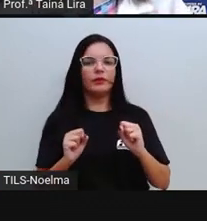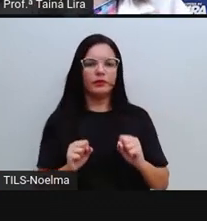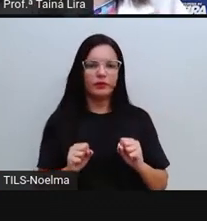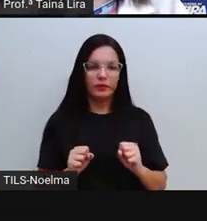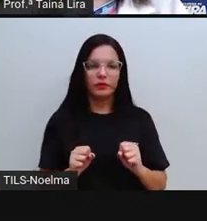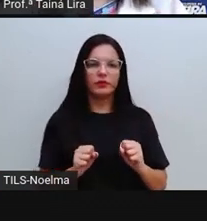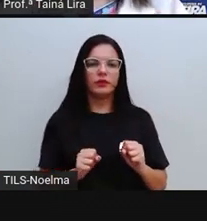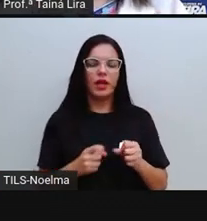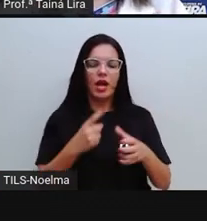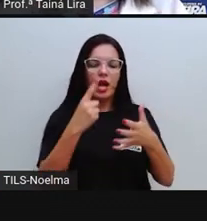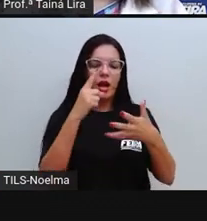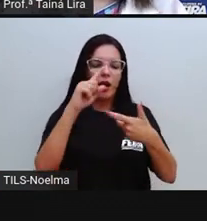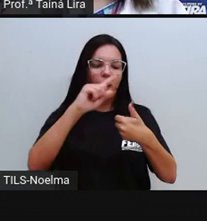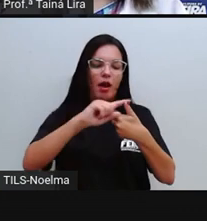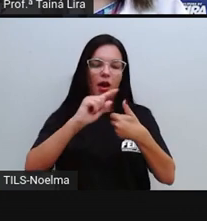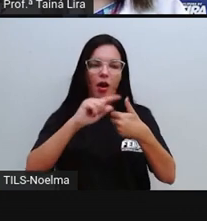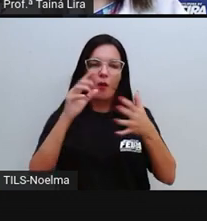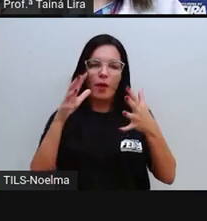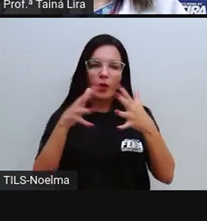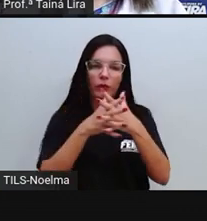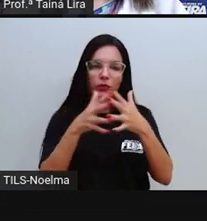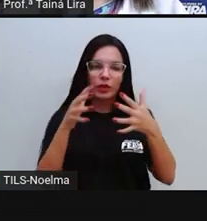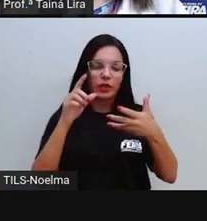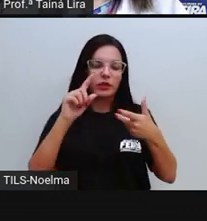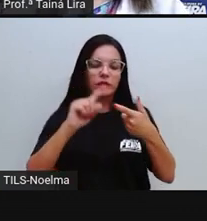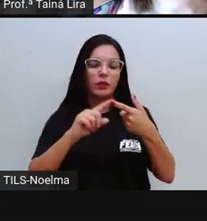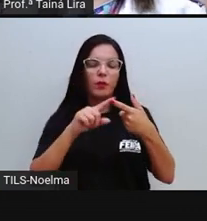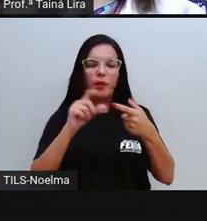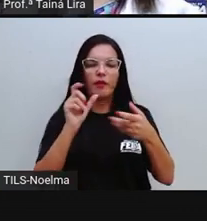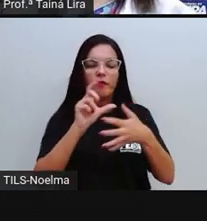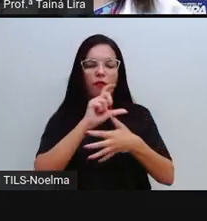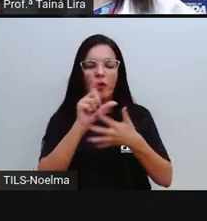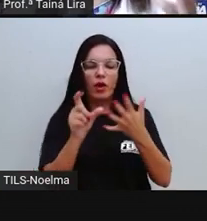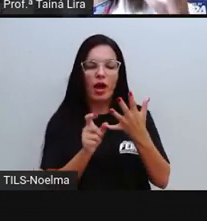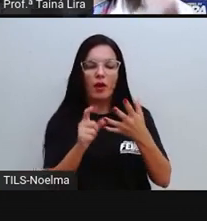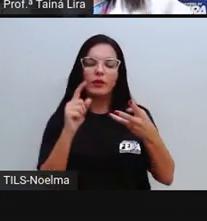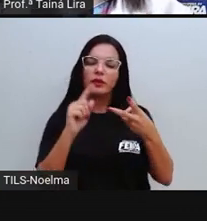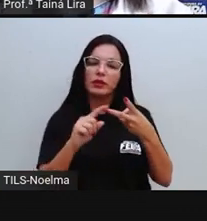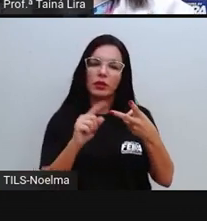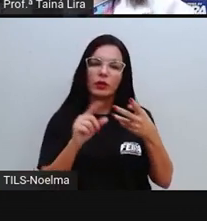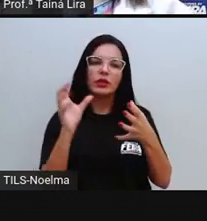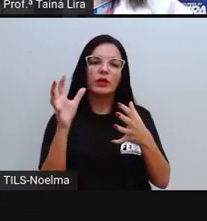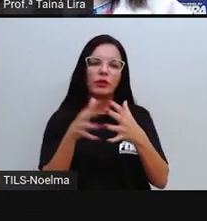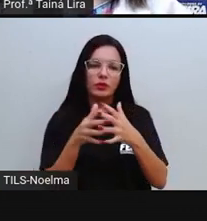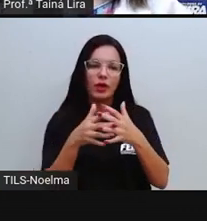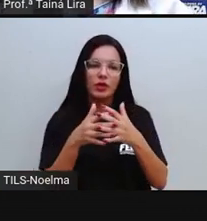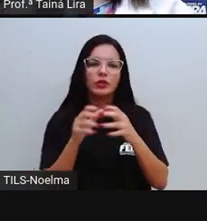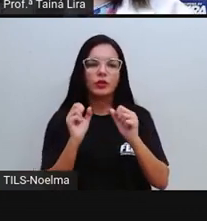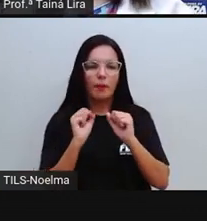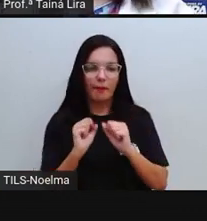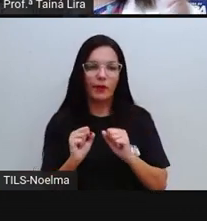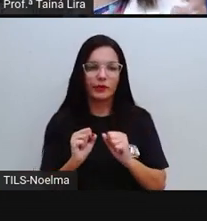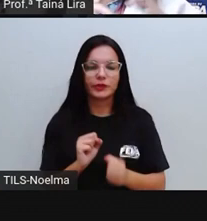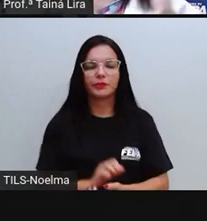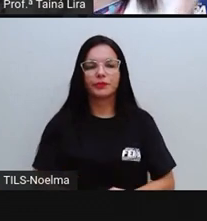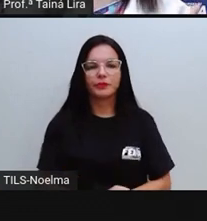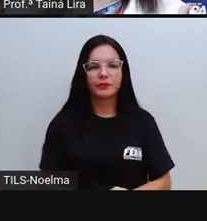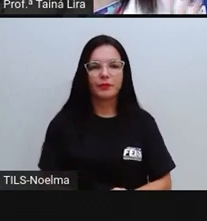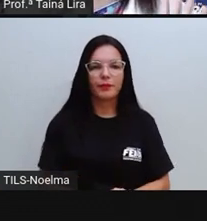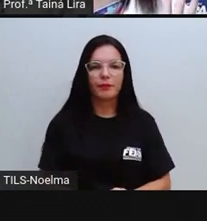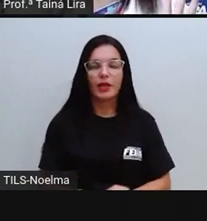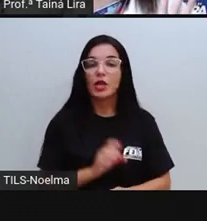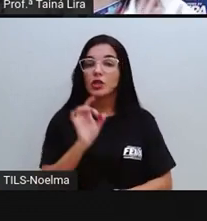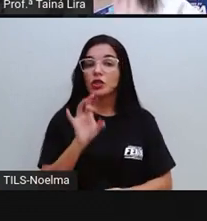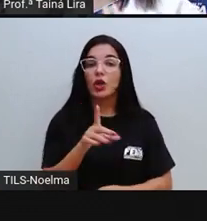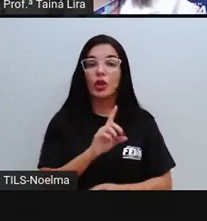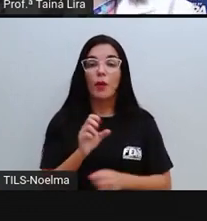que a Pró já falou aqui sobre esse tipo de sílaba, tá? Então, consoante, vogal e consoante, tá? A única coisa que não pode